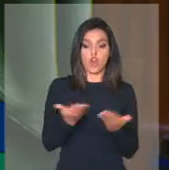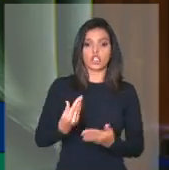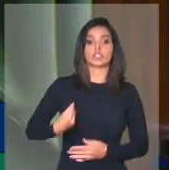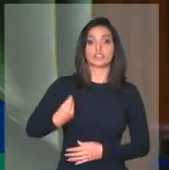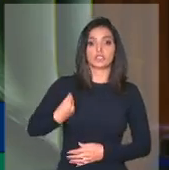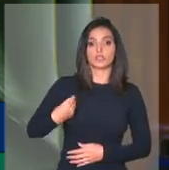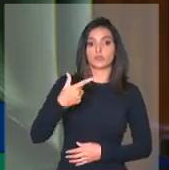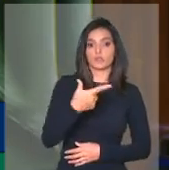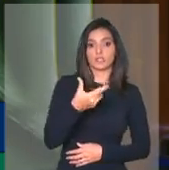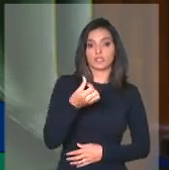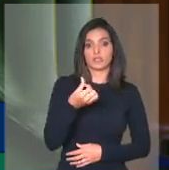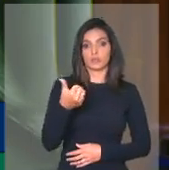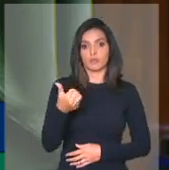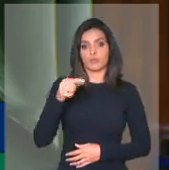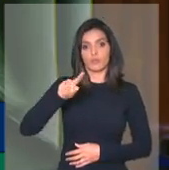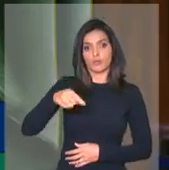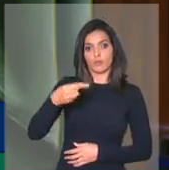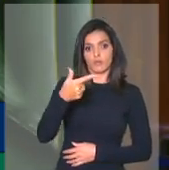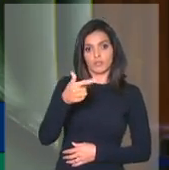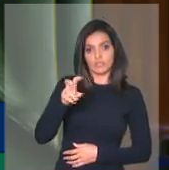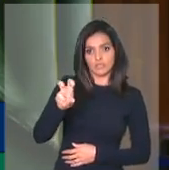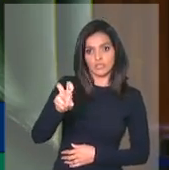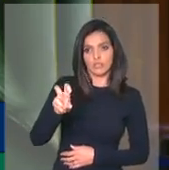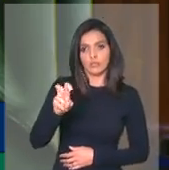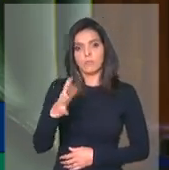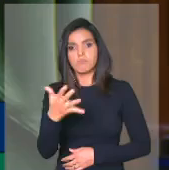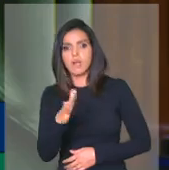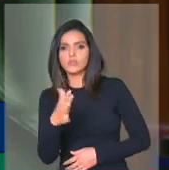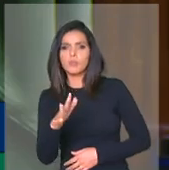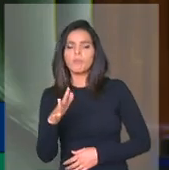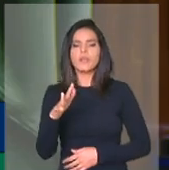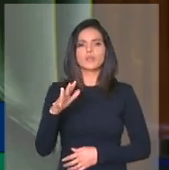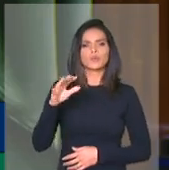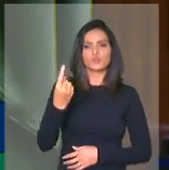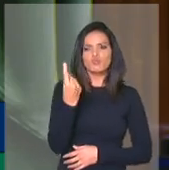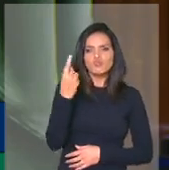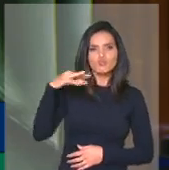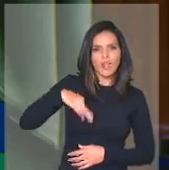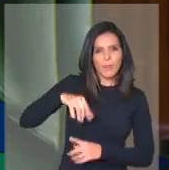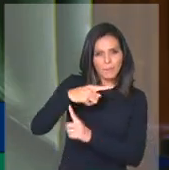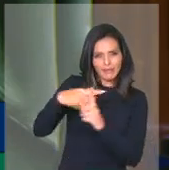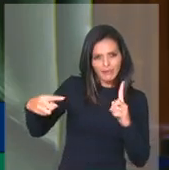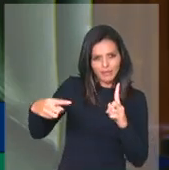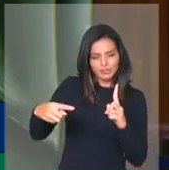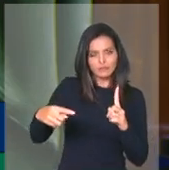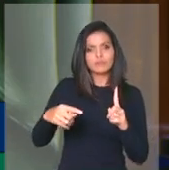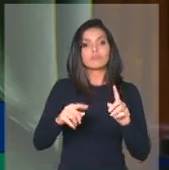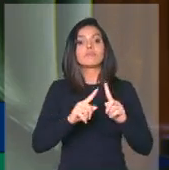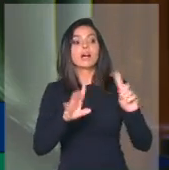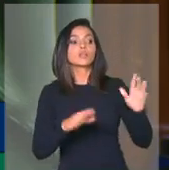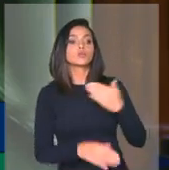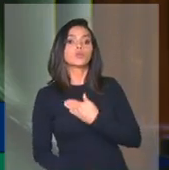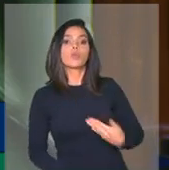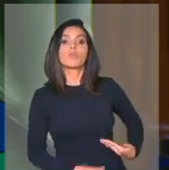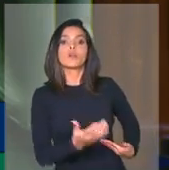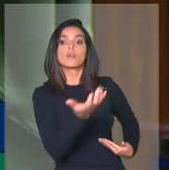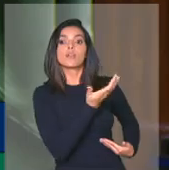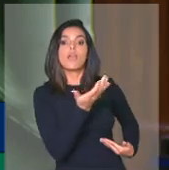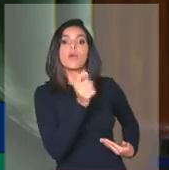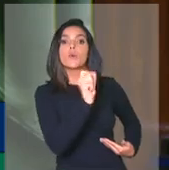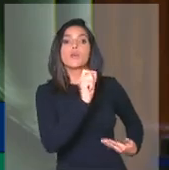261,25, em torno de meio salário mínimo. O governo quer exigir